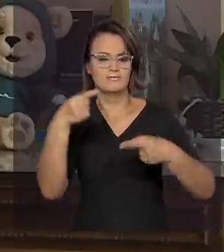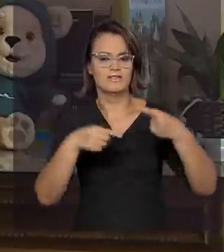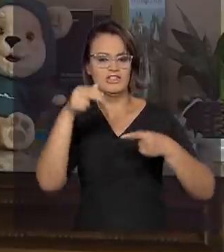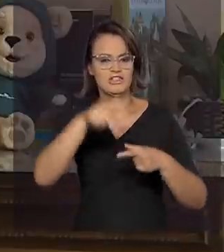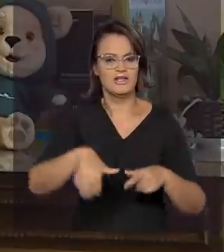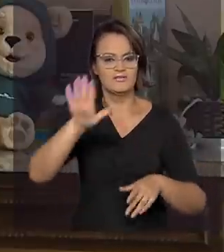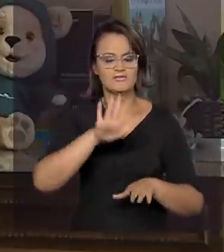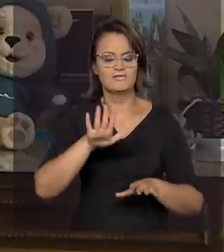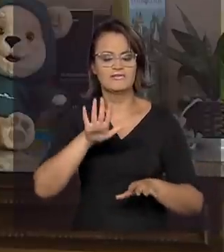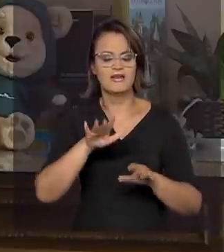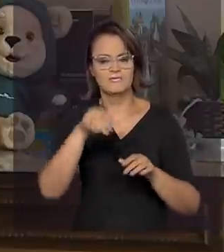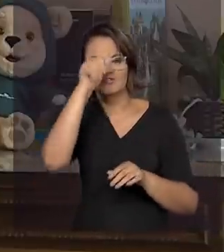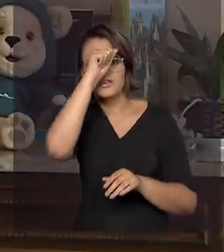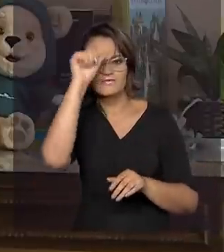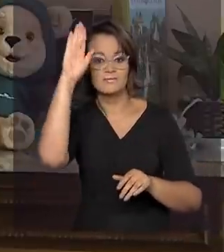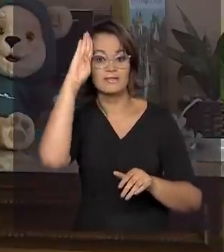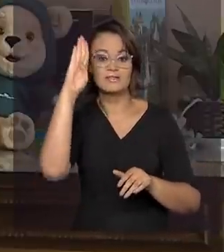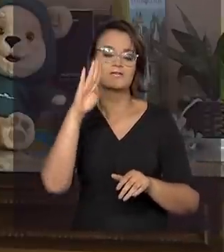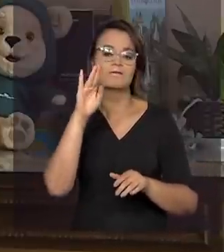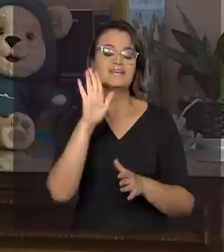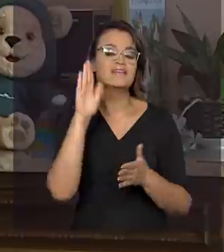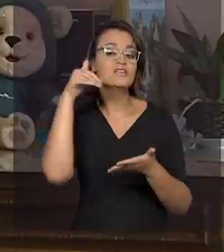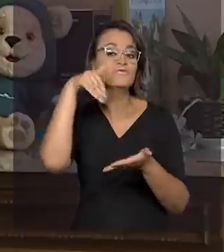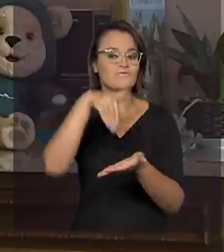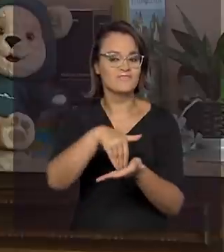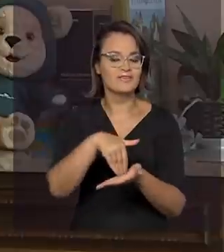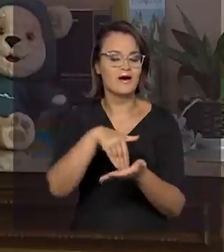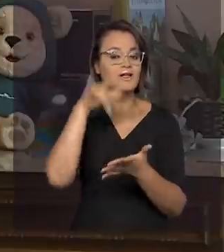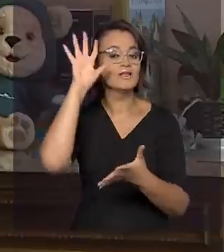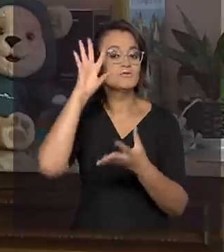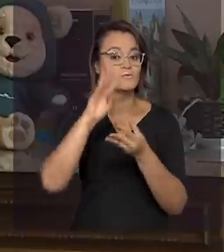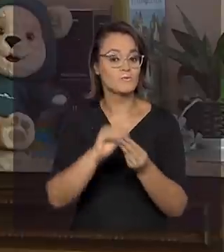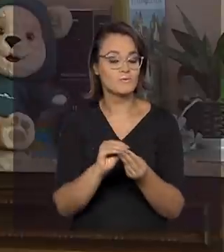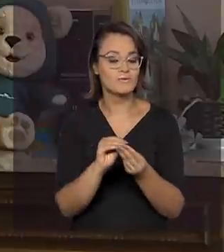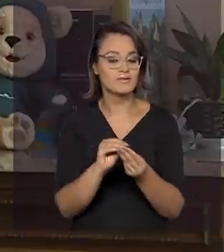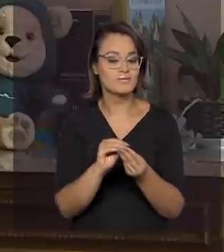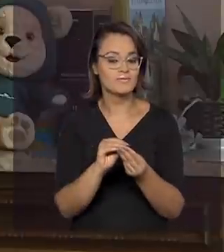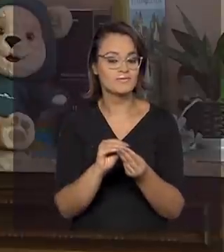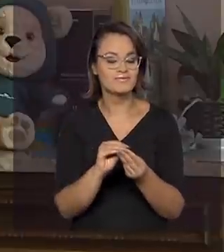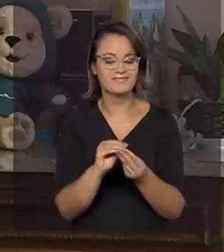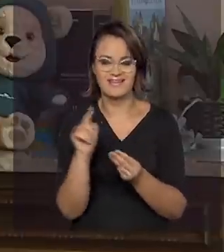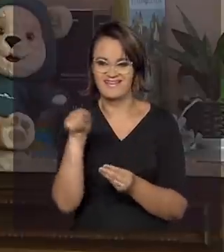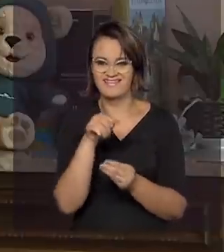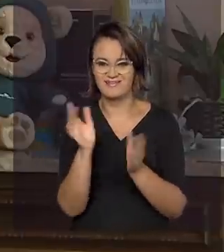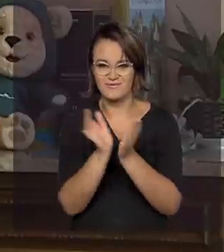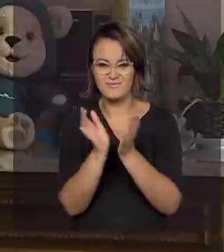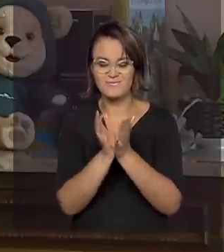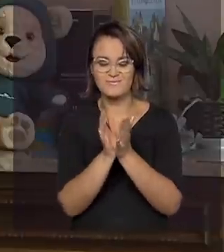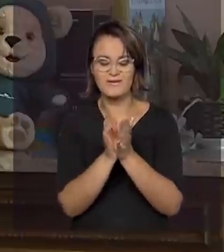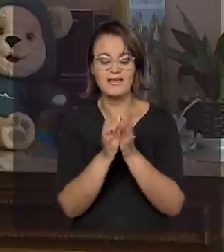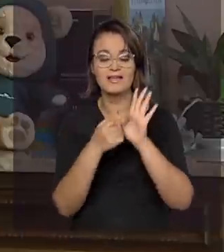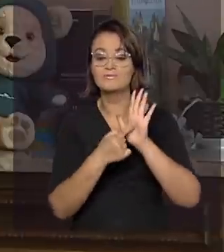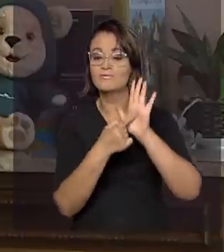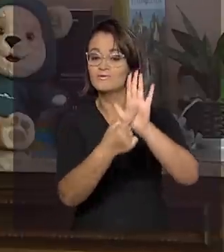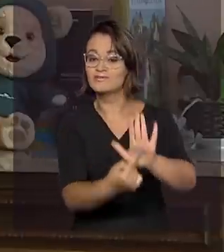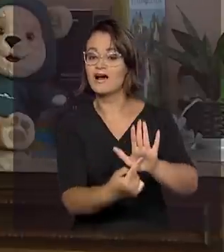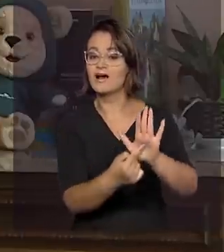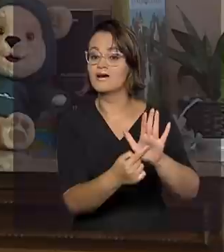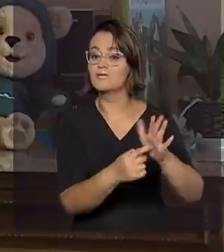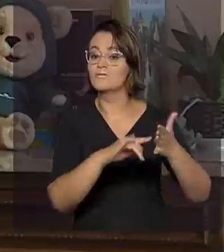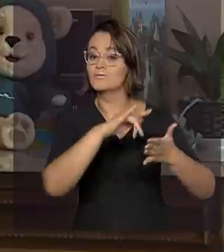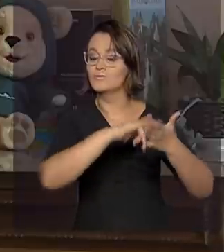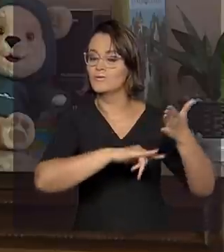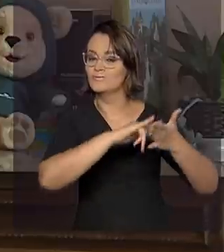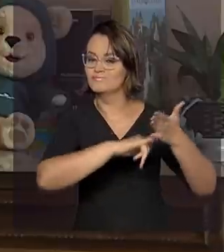alfabetização e como resultado da conferência, esses painelistas apresentarão um documento, que é o